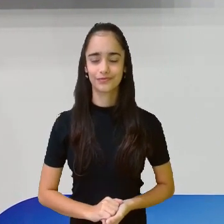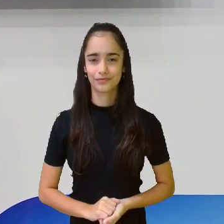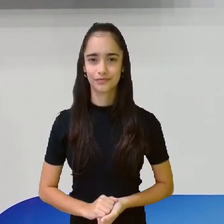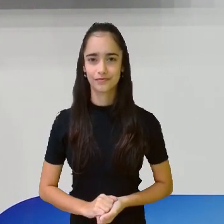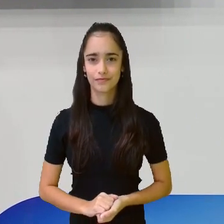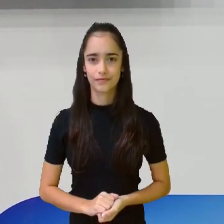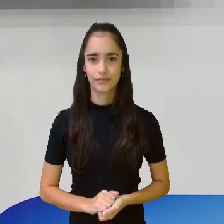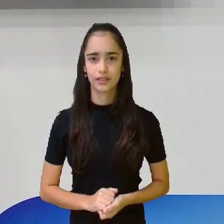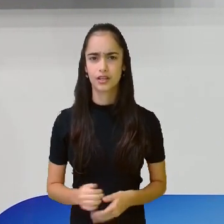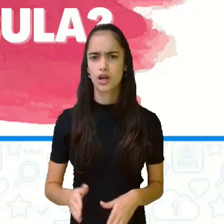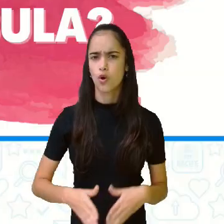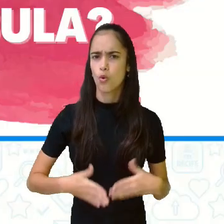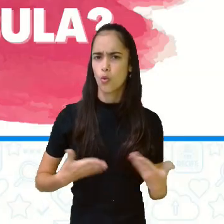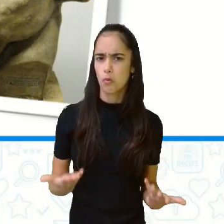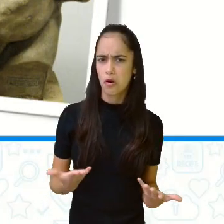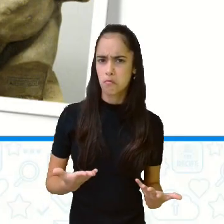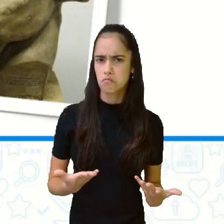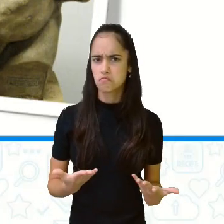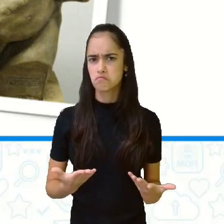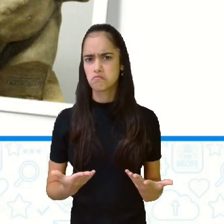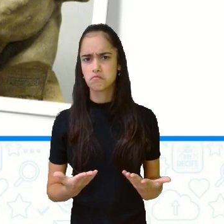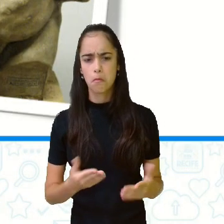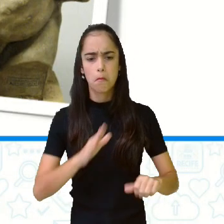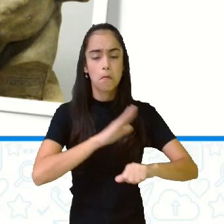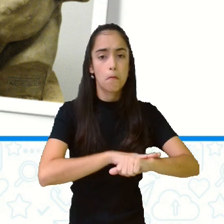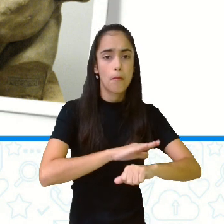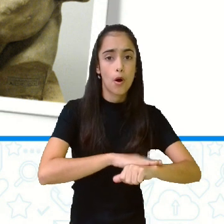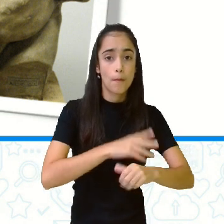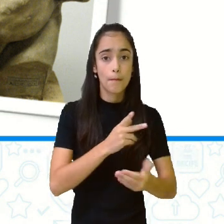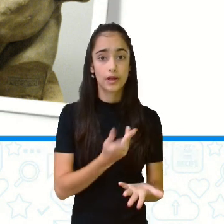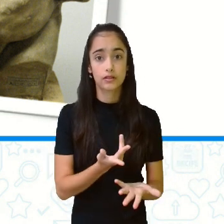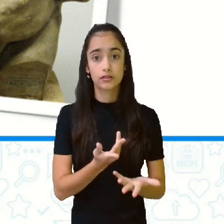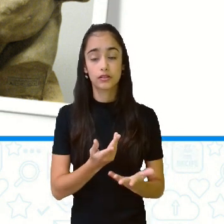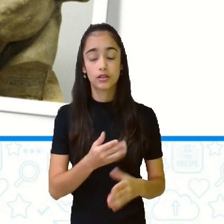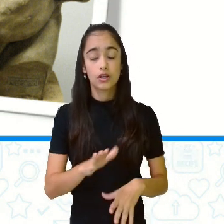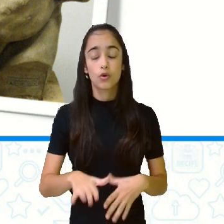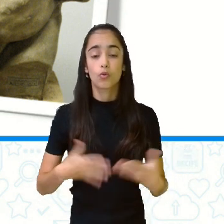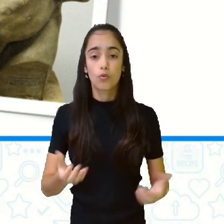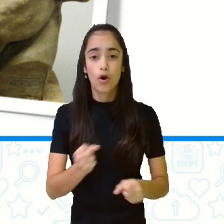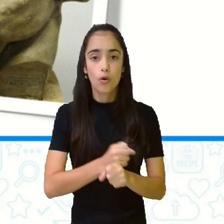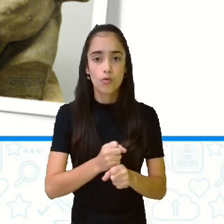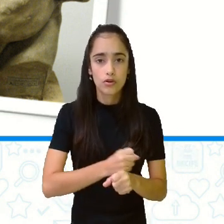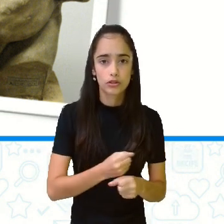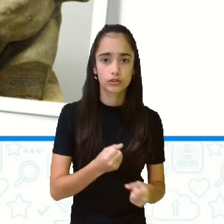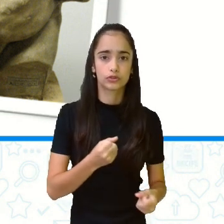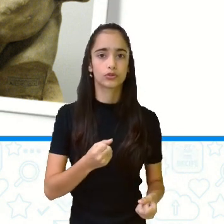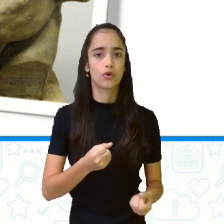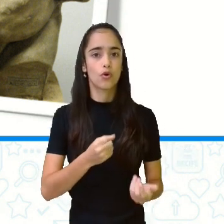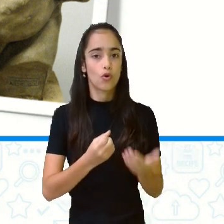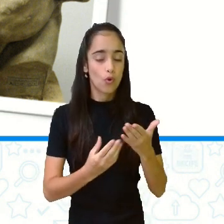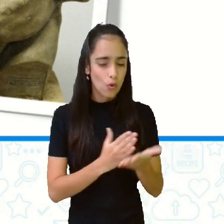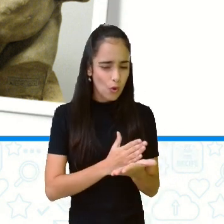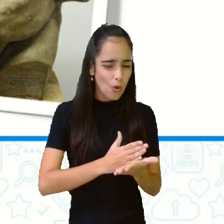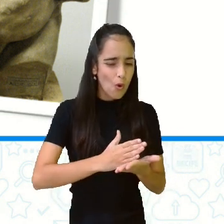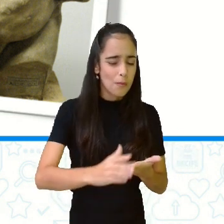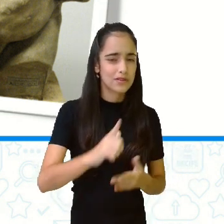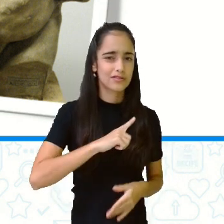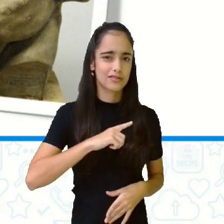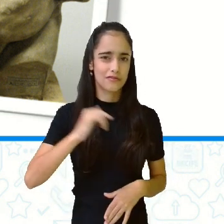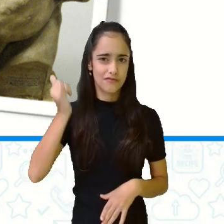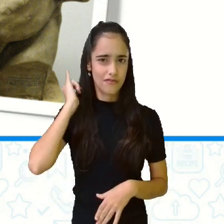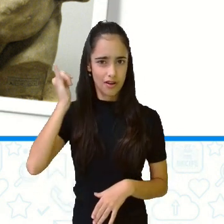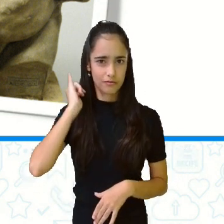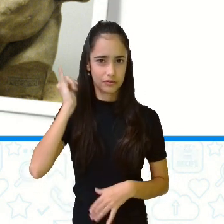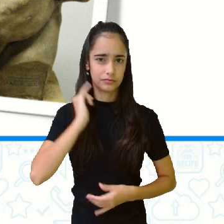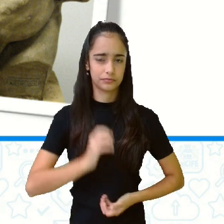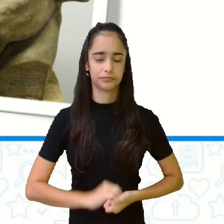Em que época surgiu a fábula? A fábula surgiu no Oriente e foi desenvolvida por um escravo chamado